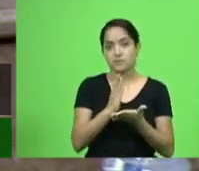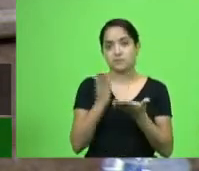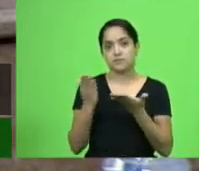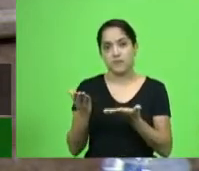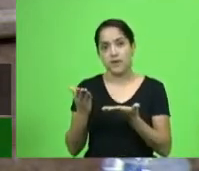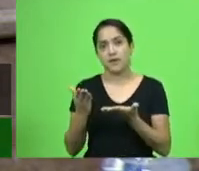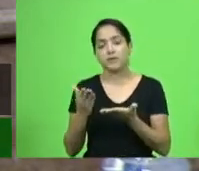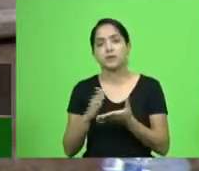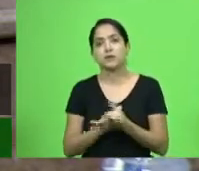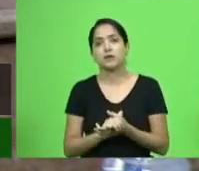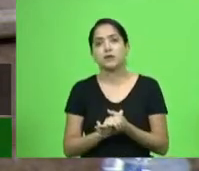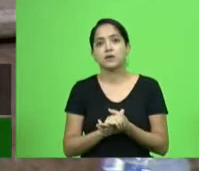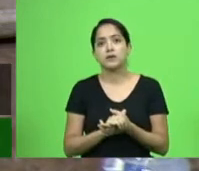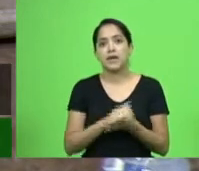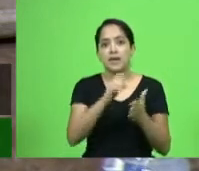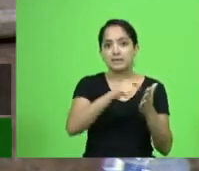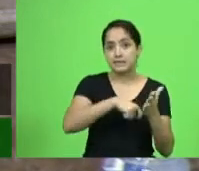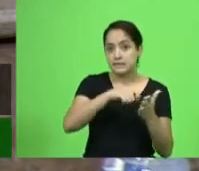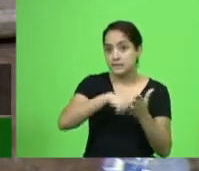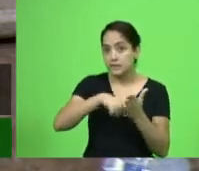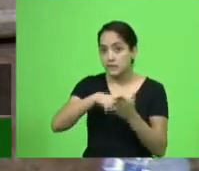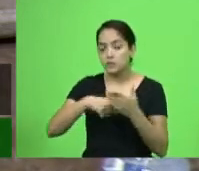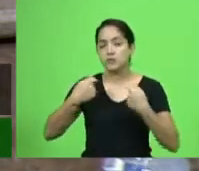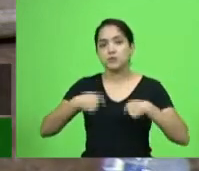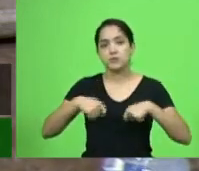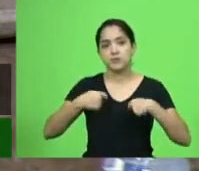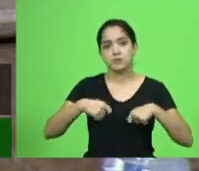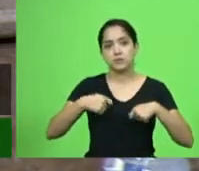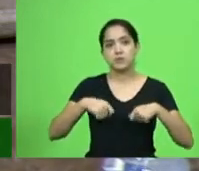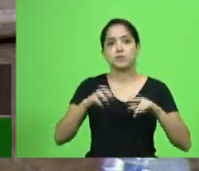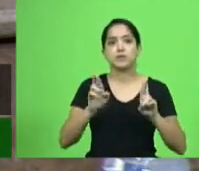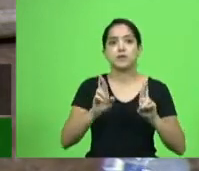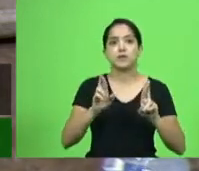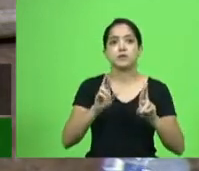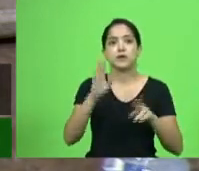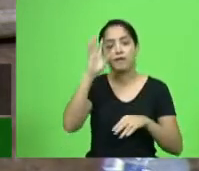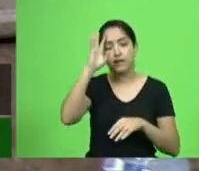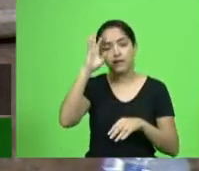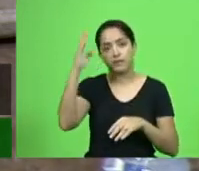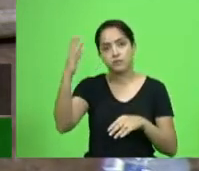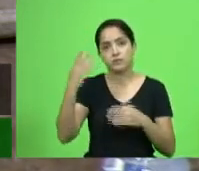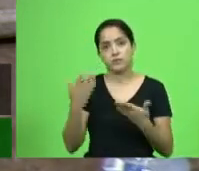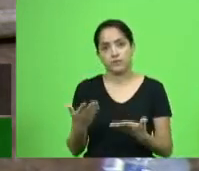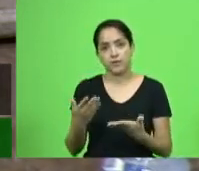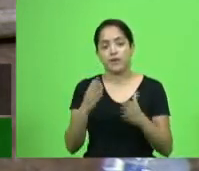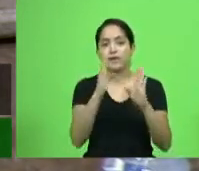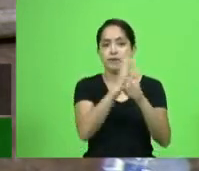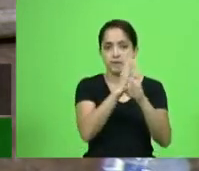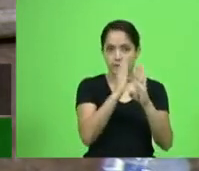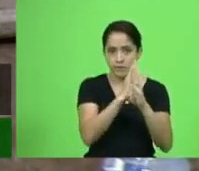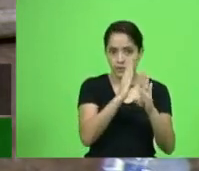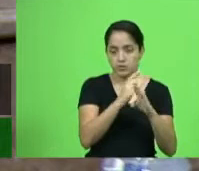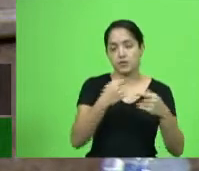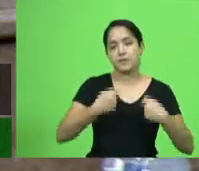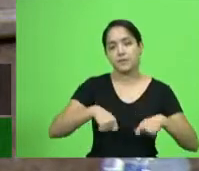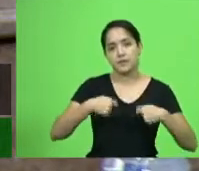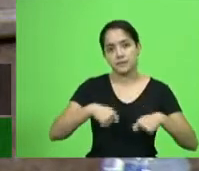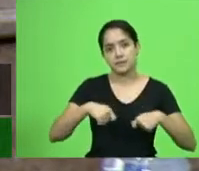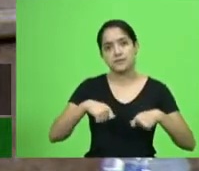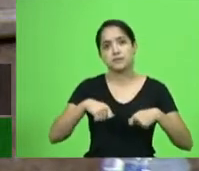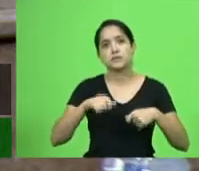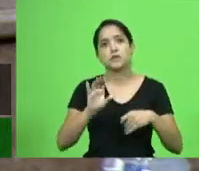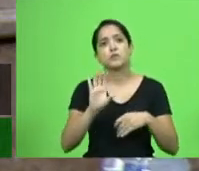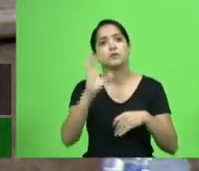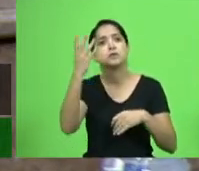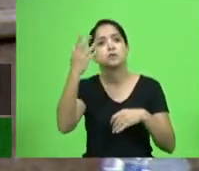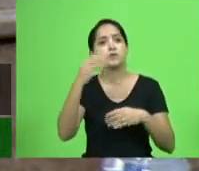vou levantar as assinaturas, esperamos que a gente possa resolver esse problema e investigar tudo o que está acontecendo